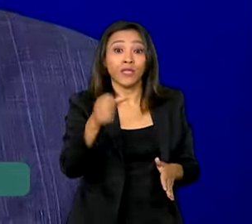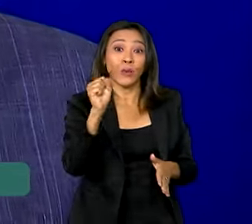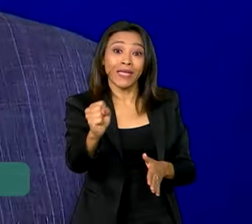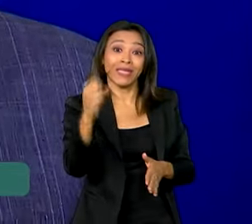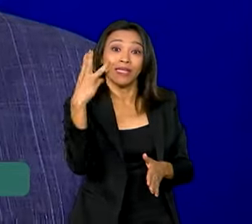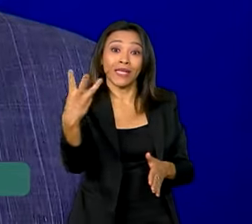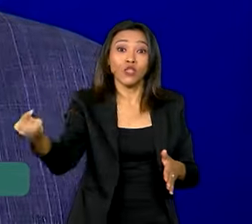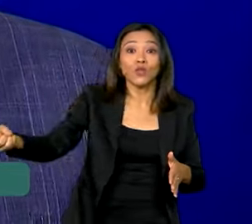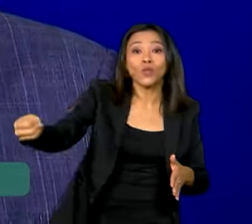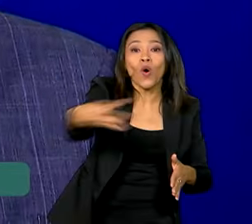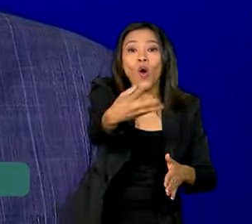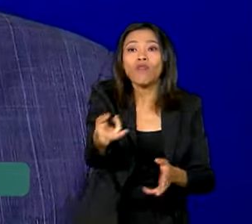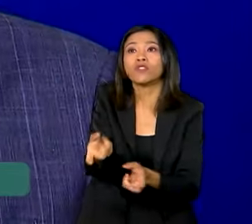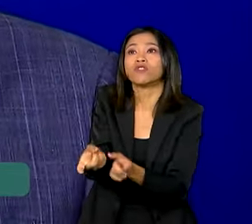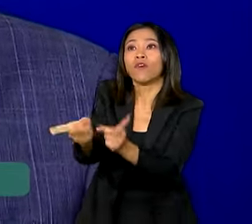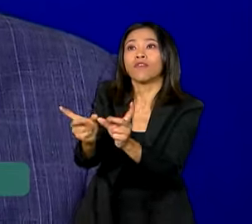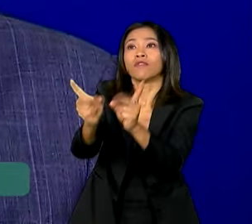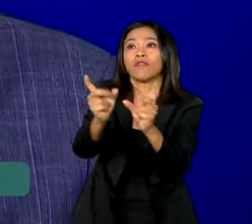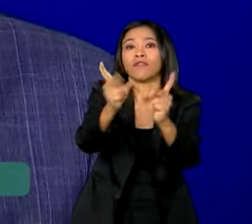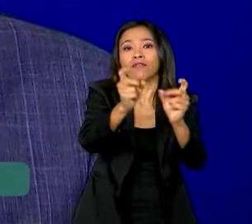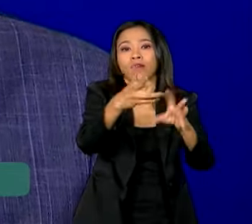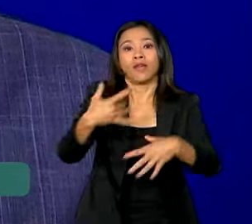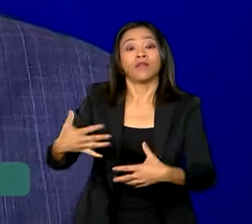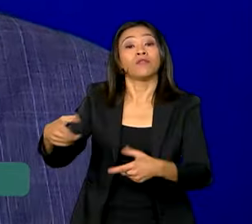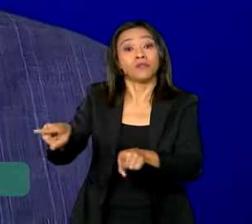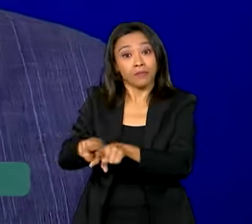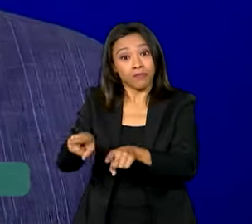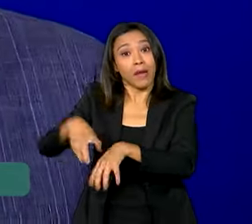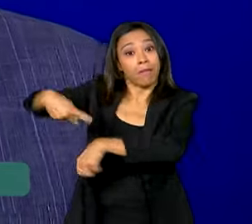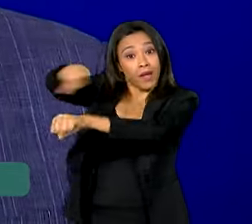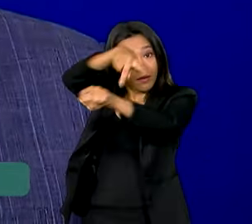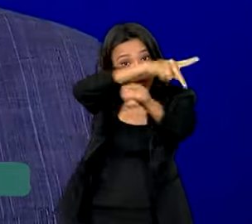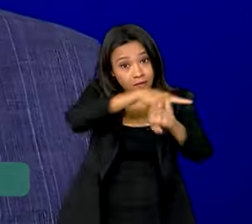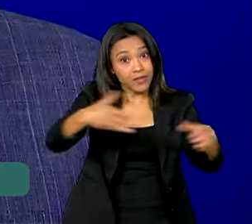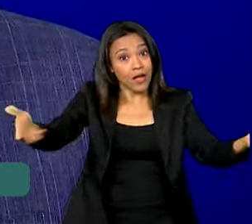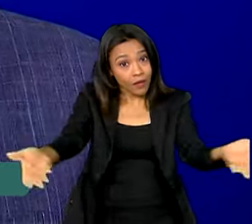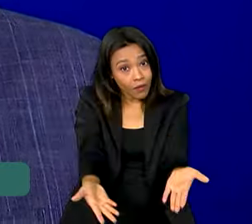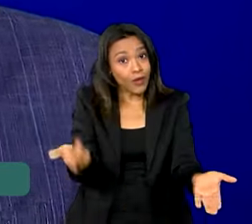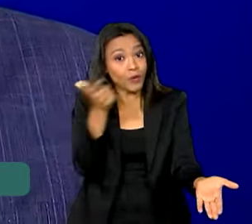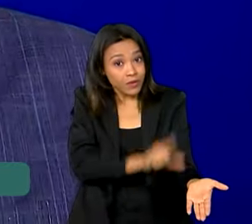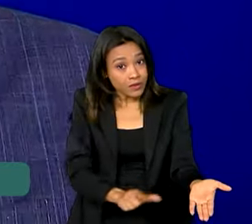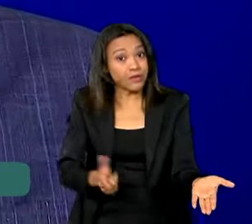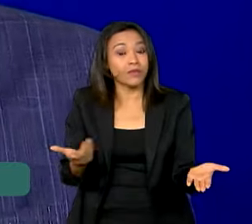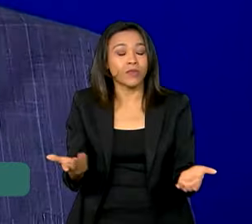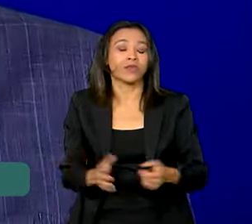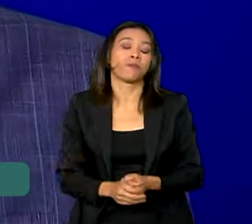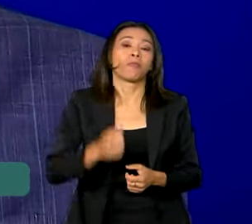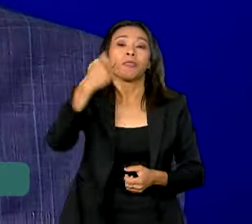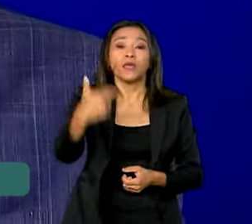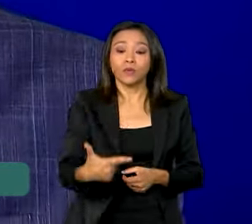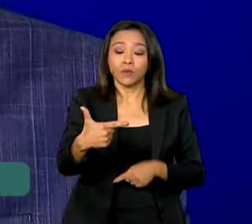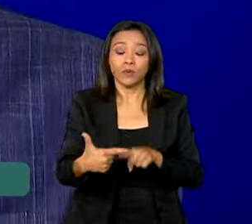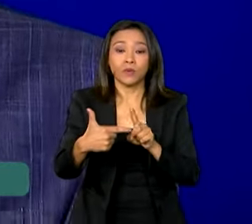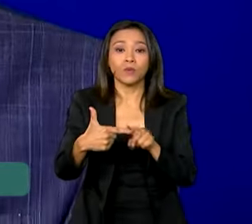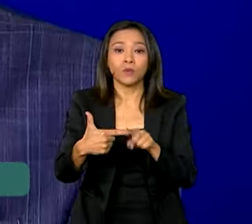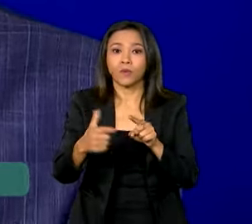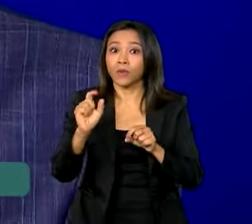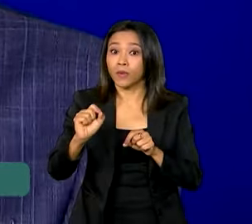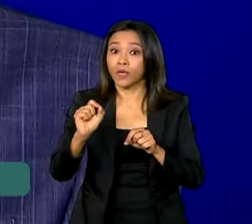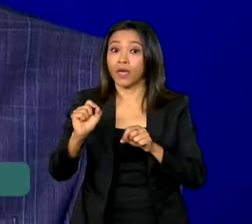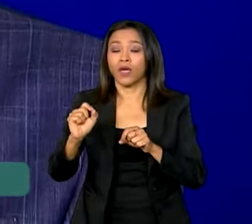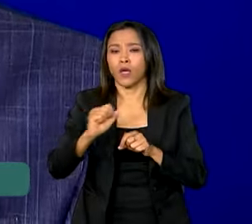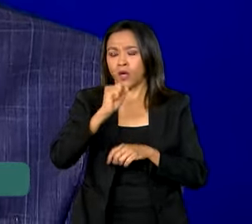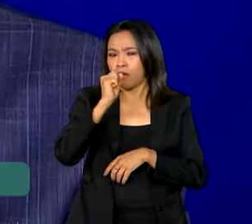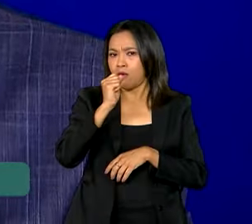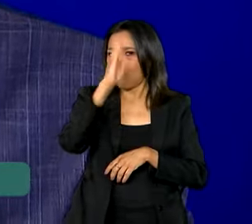e 53 países que nós não tínhamos relações comerciais passamos a comercializar. E o segundo é o protagonismo